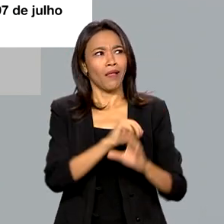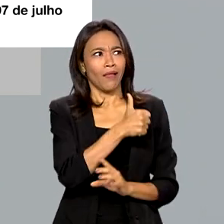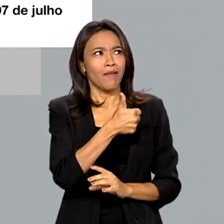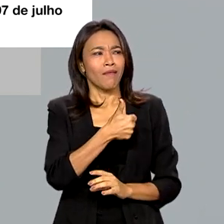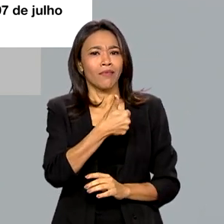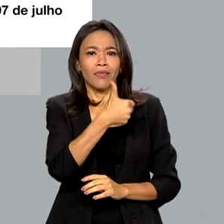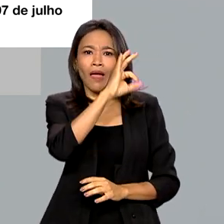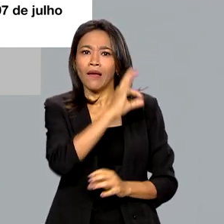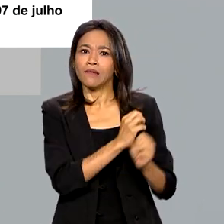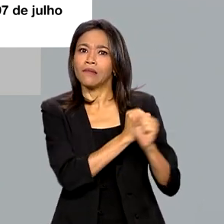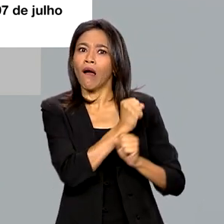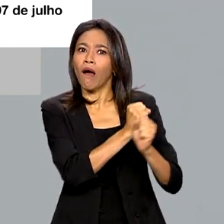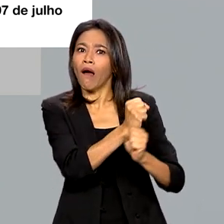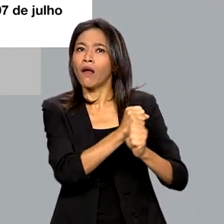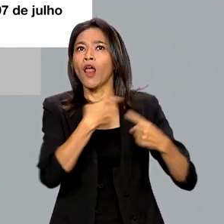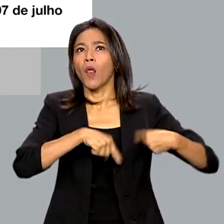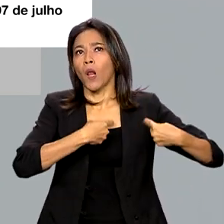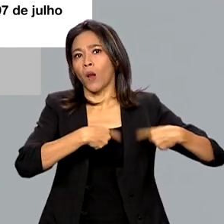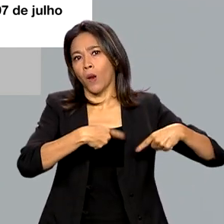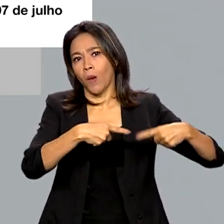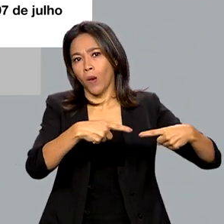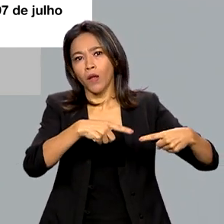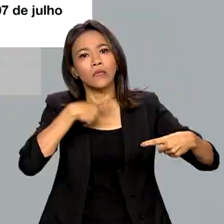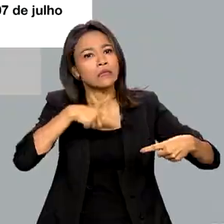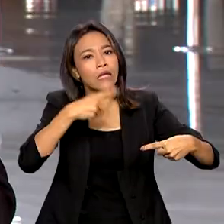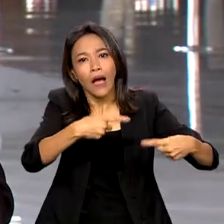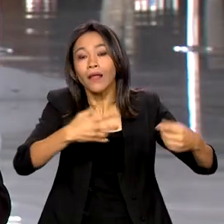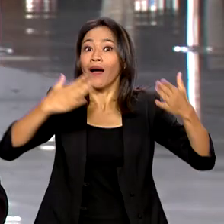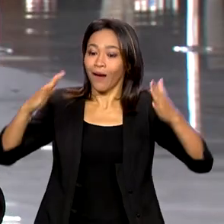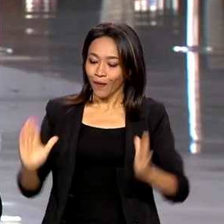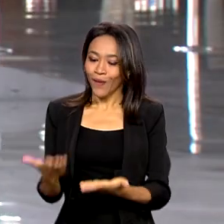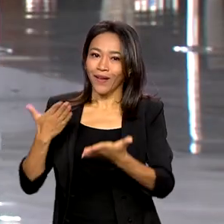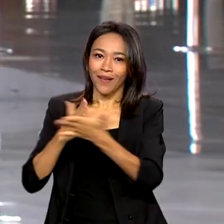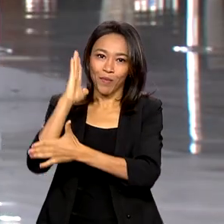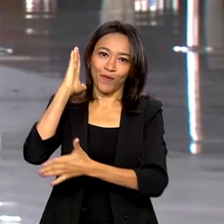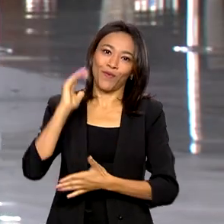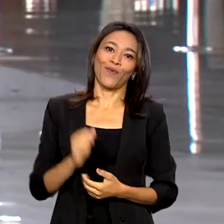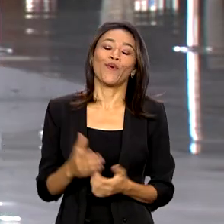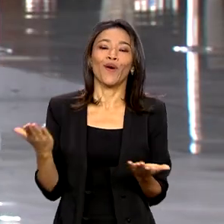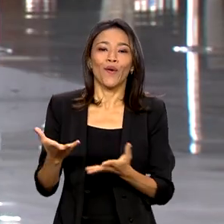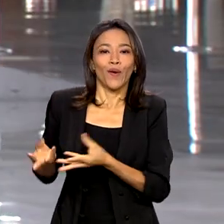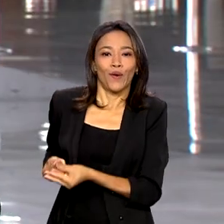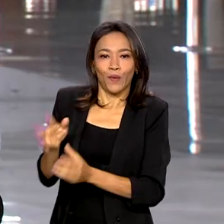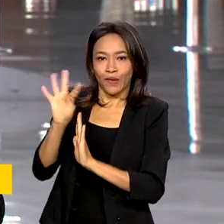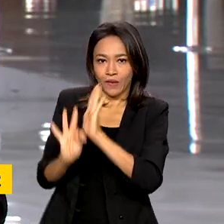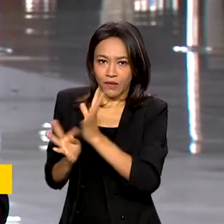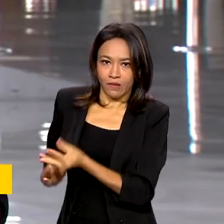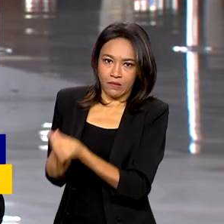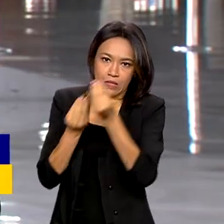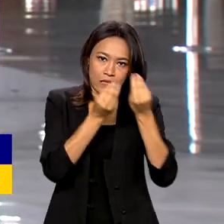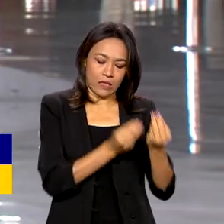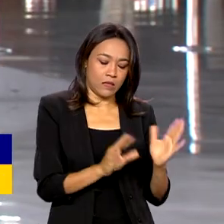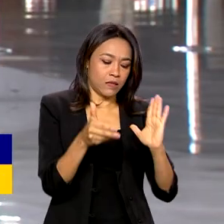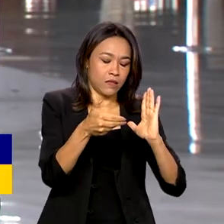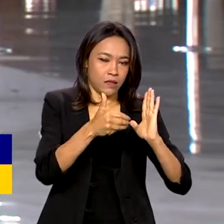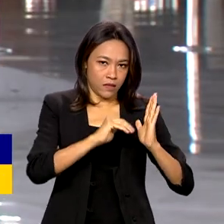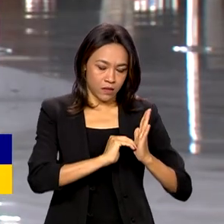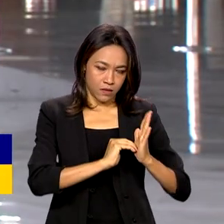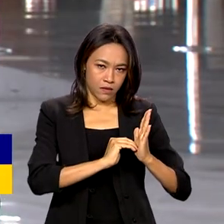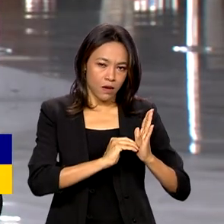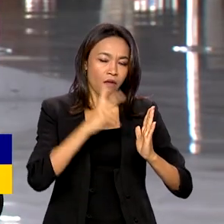décadas de discussão, né. Depois dessa etapa na Câmara, né, o texto agora segue para o Senado, onde será analisada